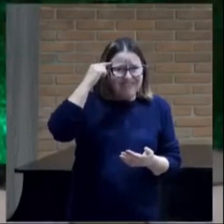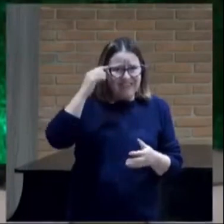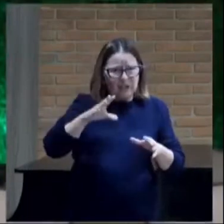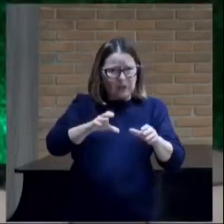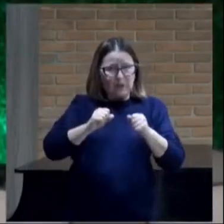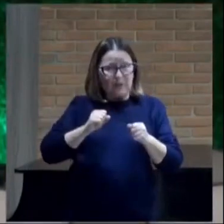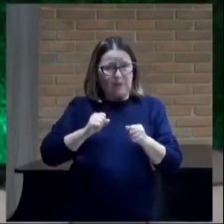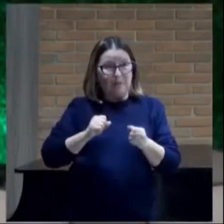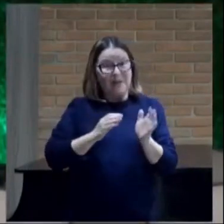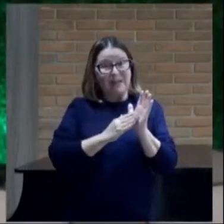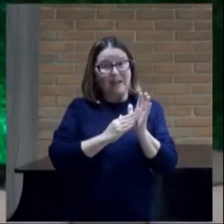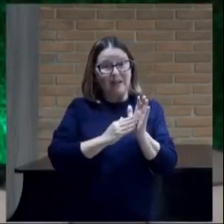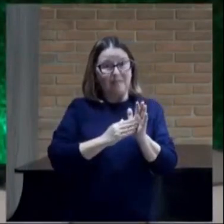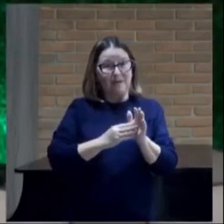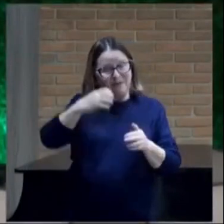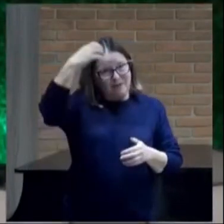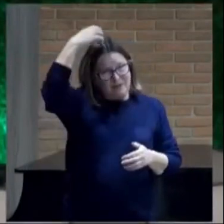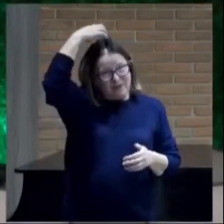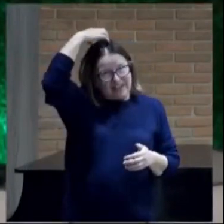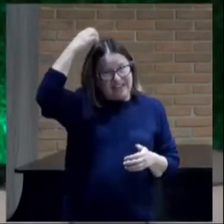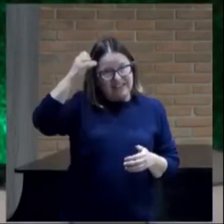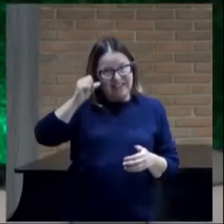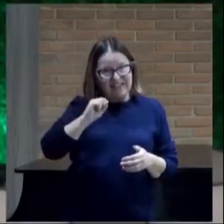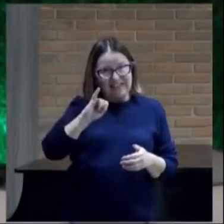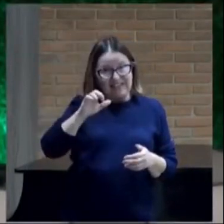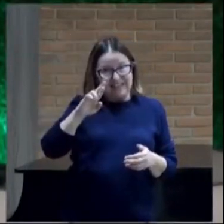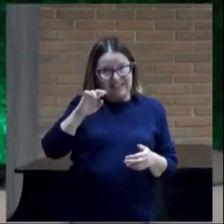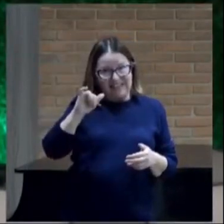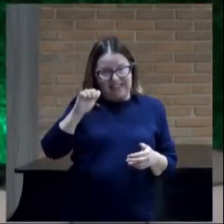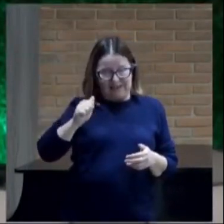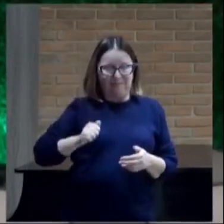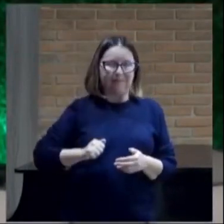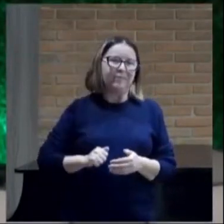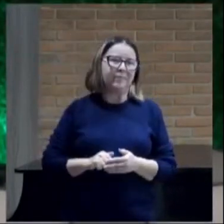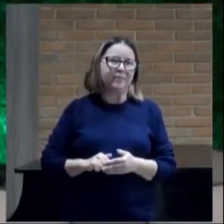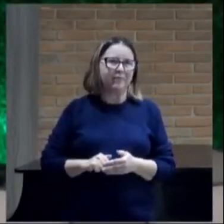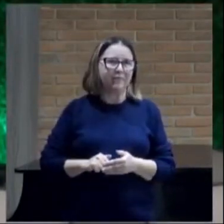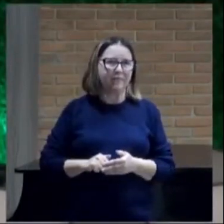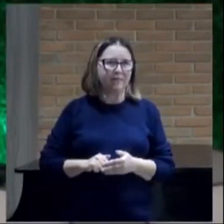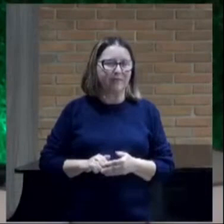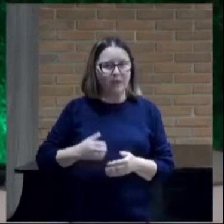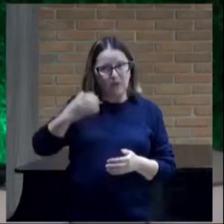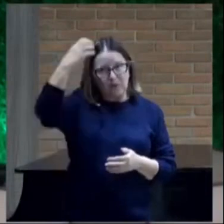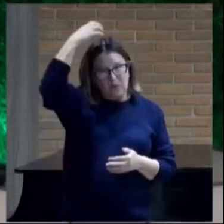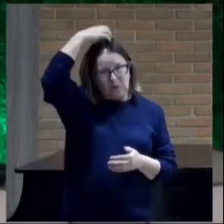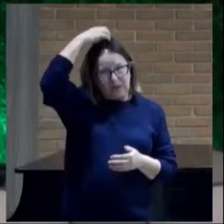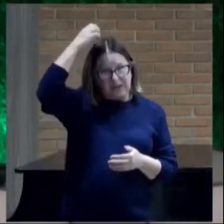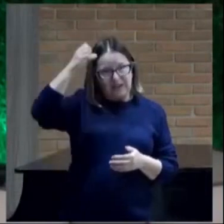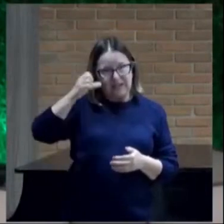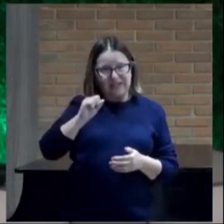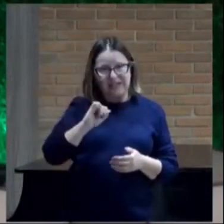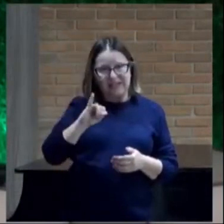Ramote Gileade é uma cidade que é nossa, é de Israel. O rei da Síria tomou.